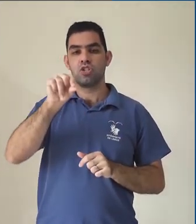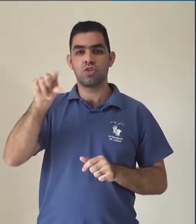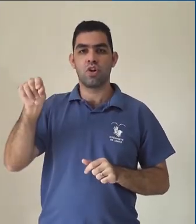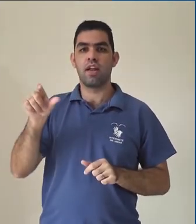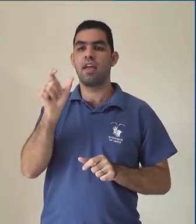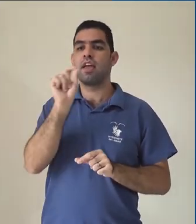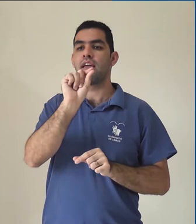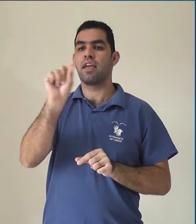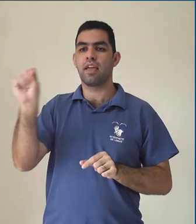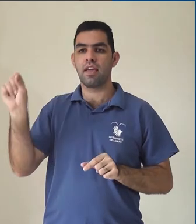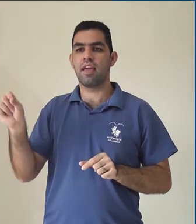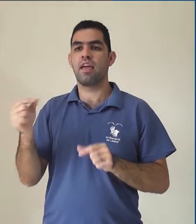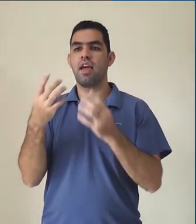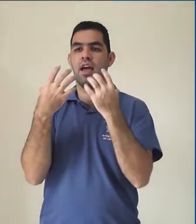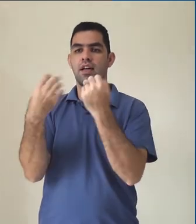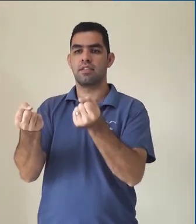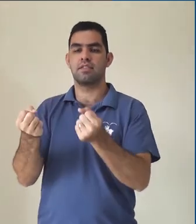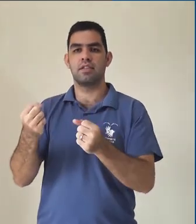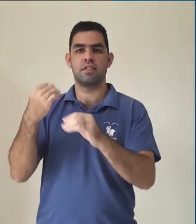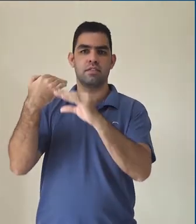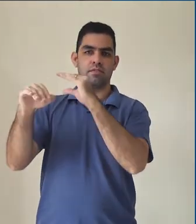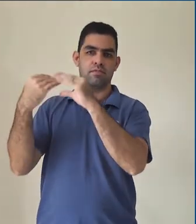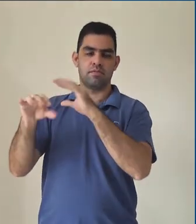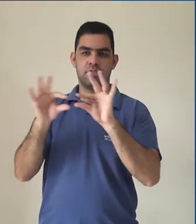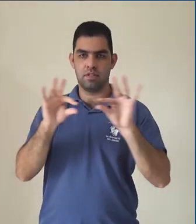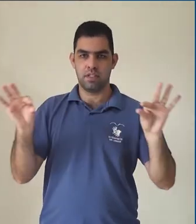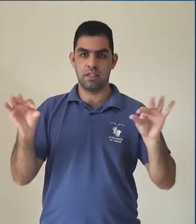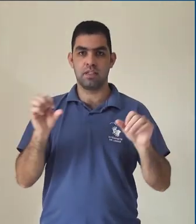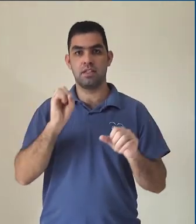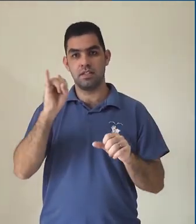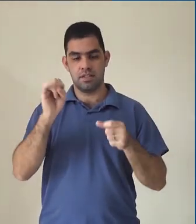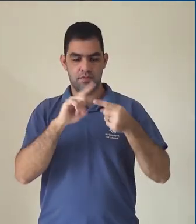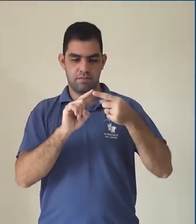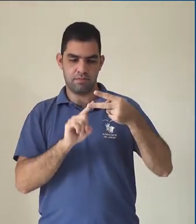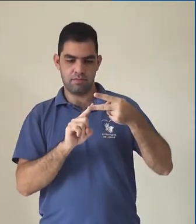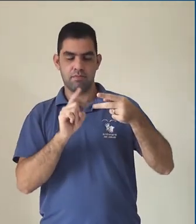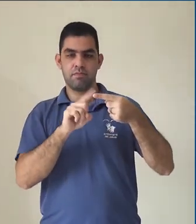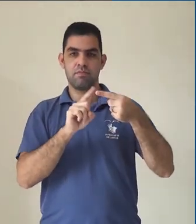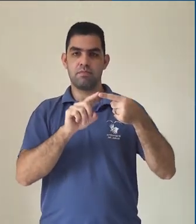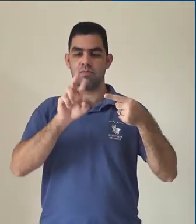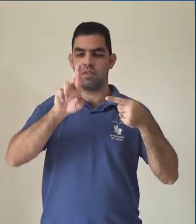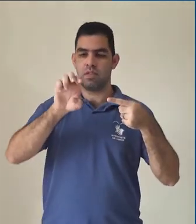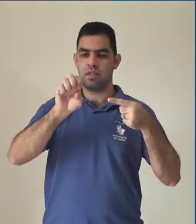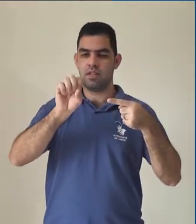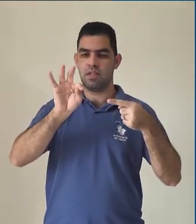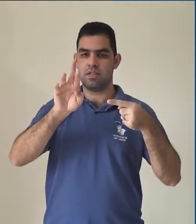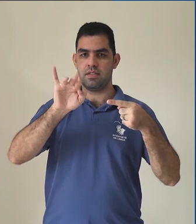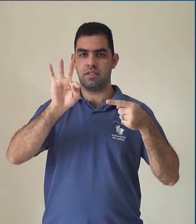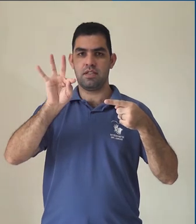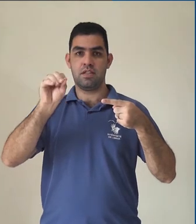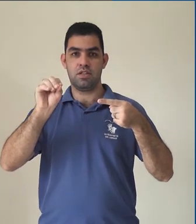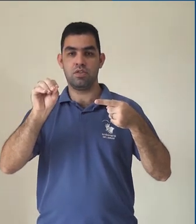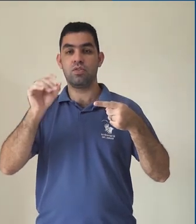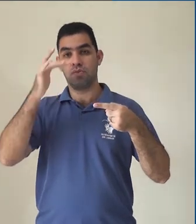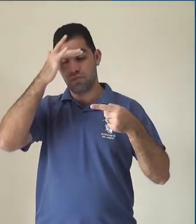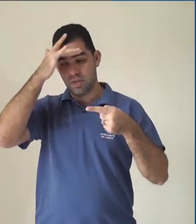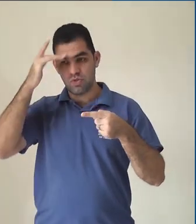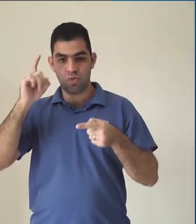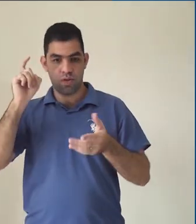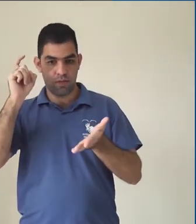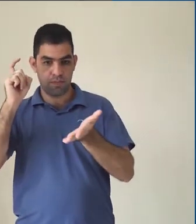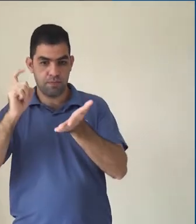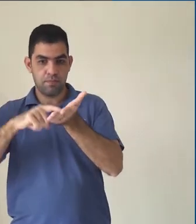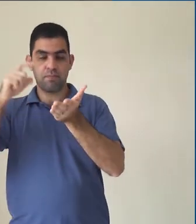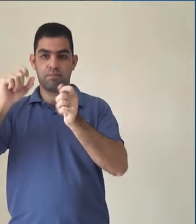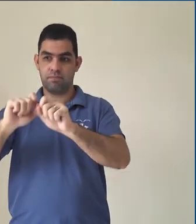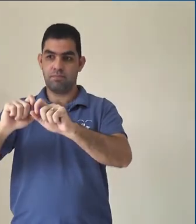selecionar quem terá acesso aos arquivos neste link. Caso escolha a opção Restrito, cada pessoa que clicar neste link deverá